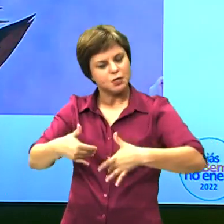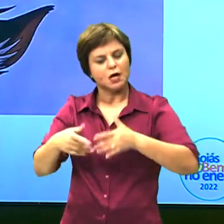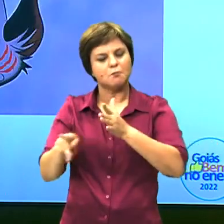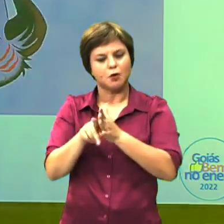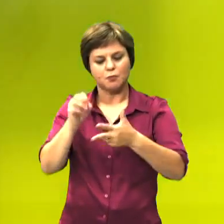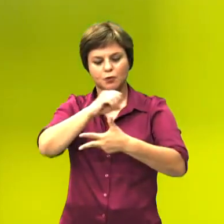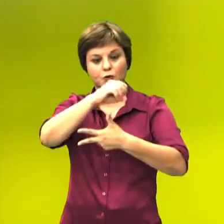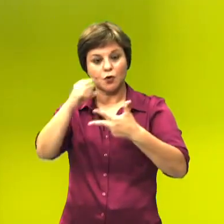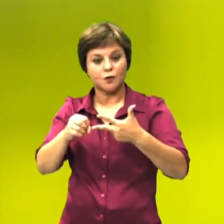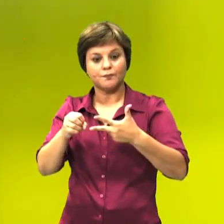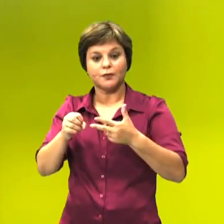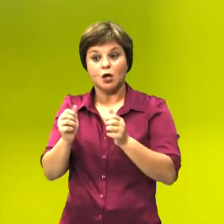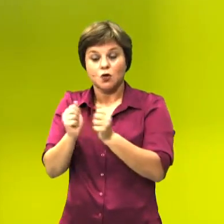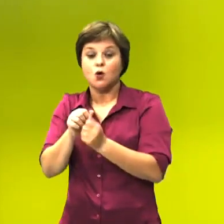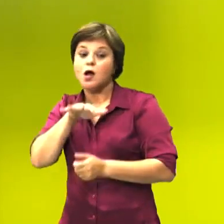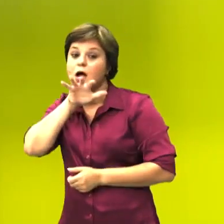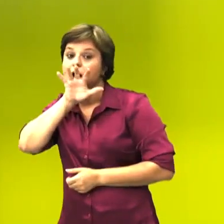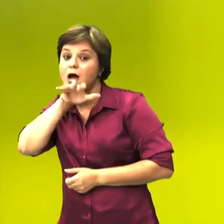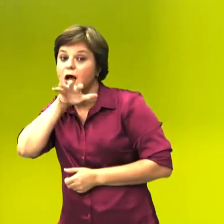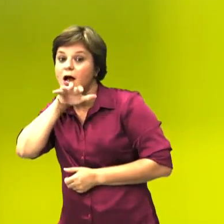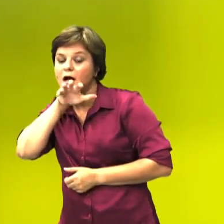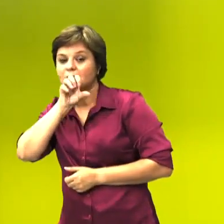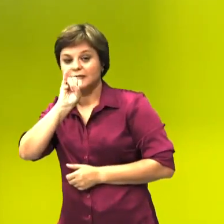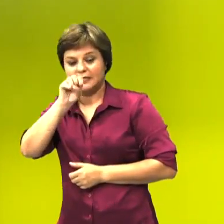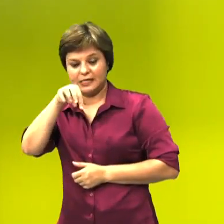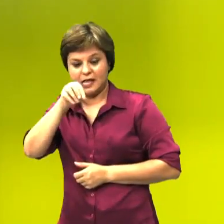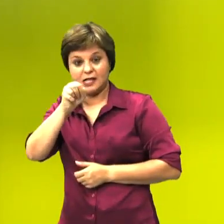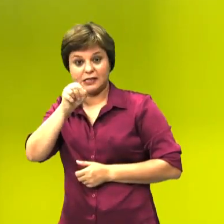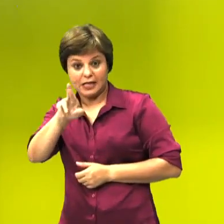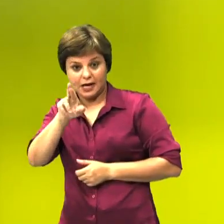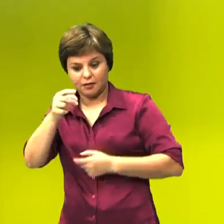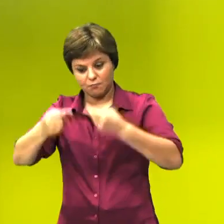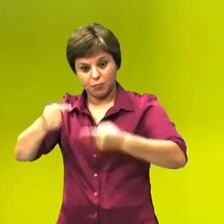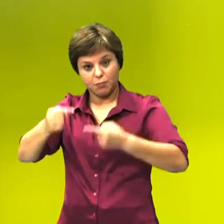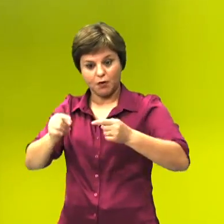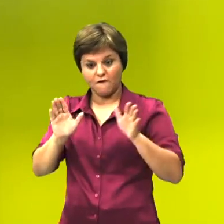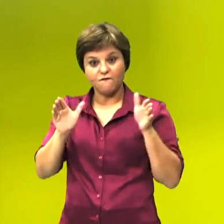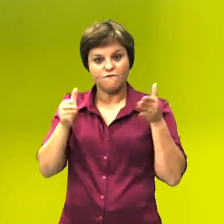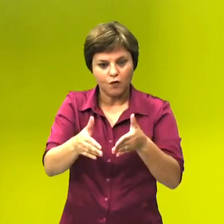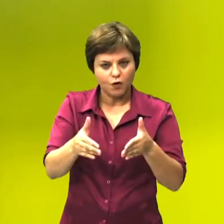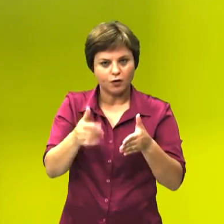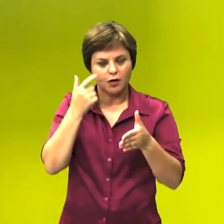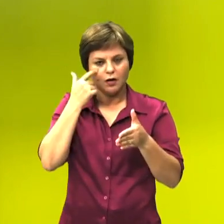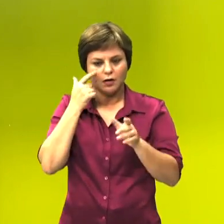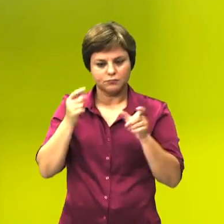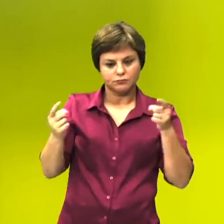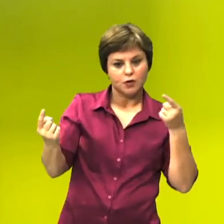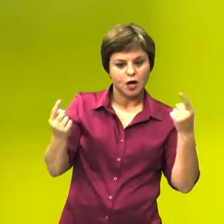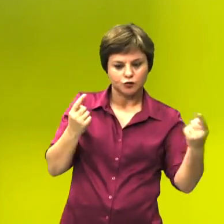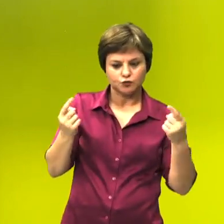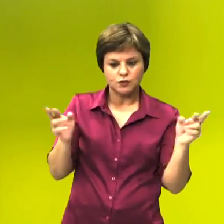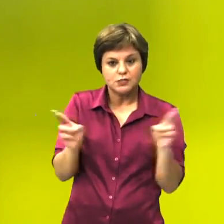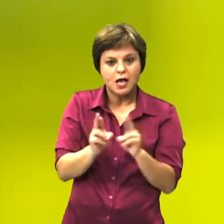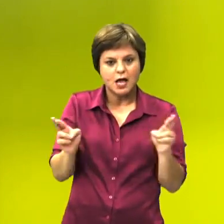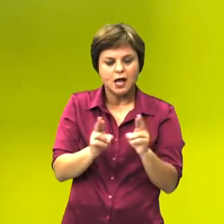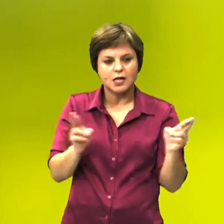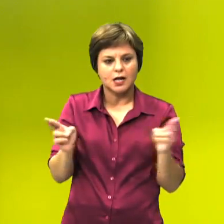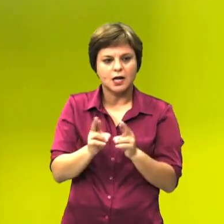as hienas, eu estou tendo uma relação inter-específica. Foco, ambas são